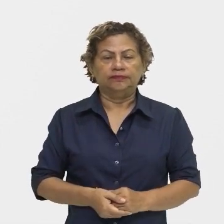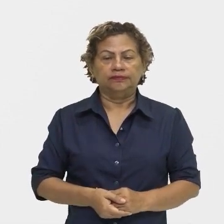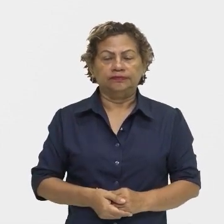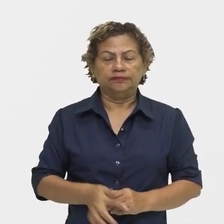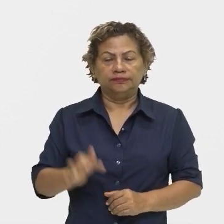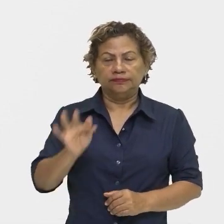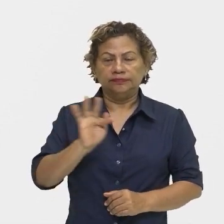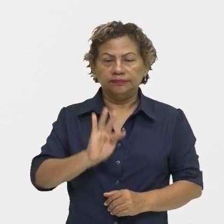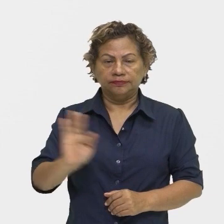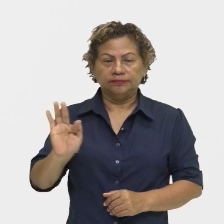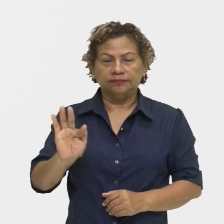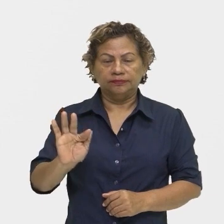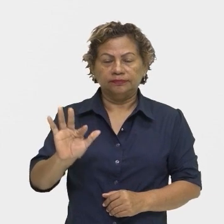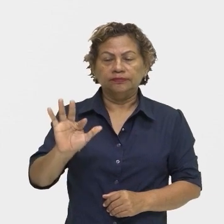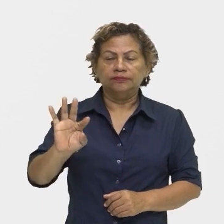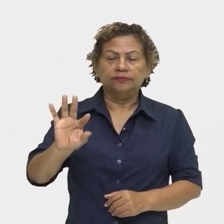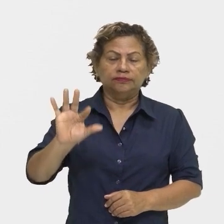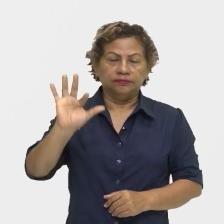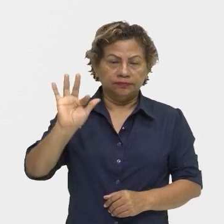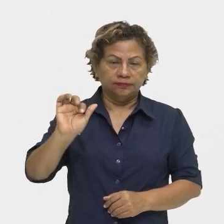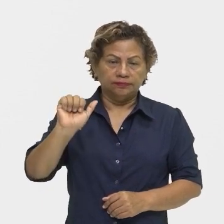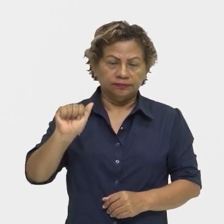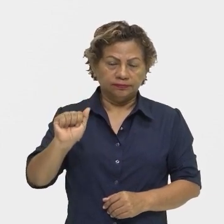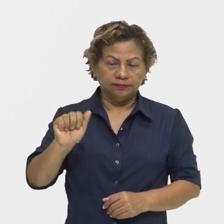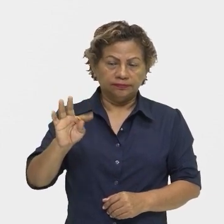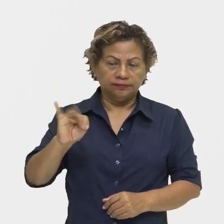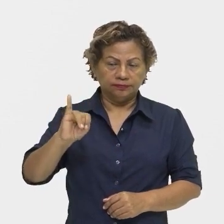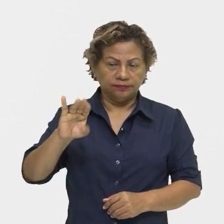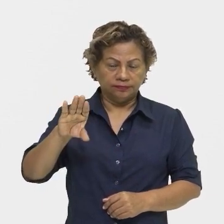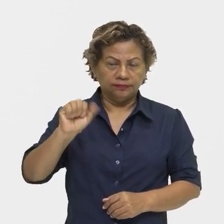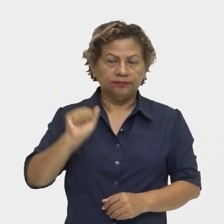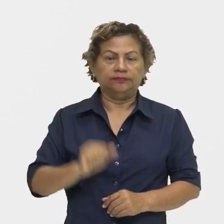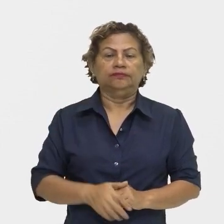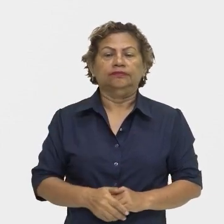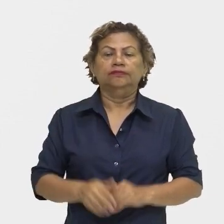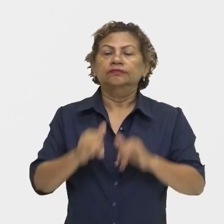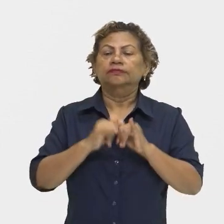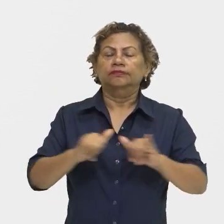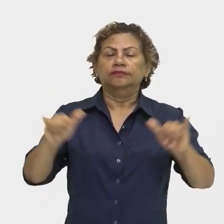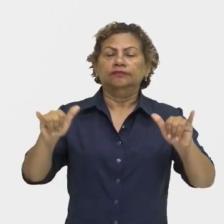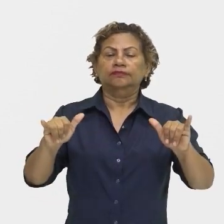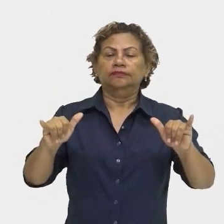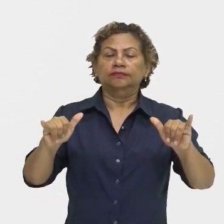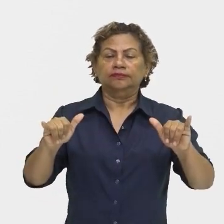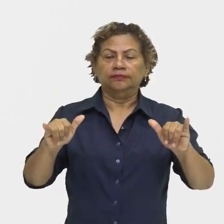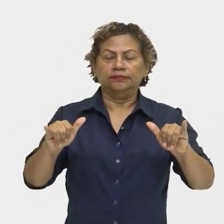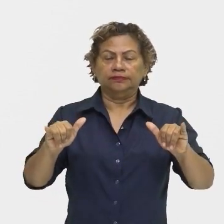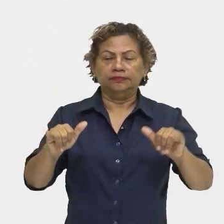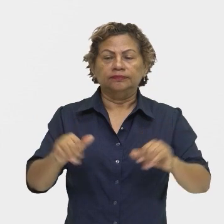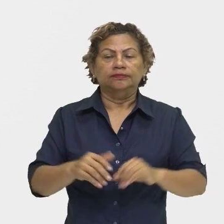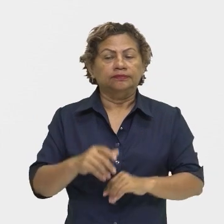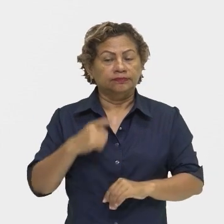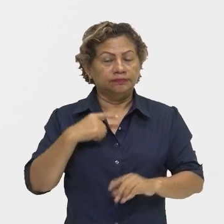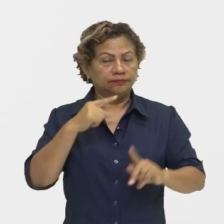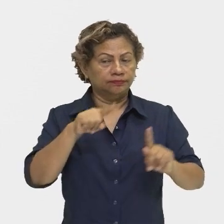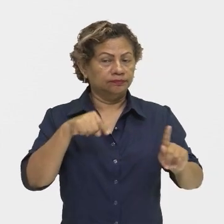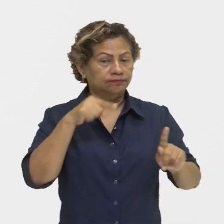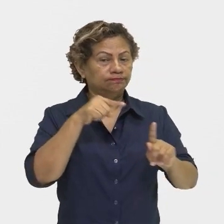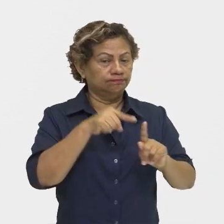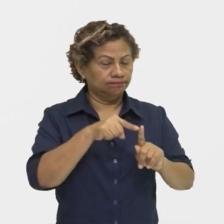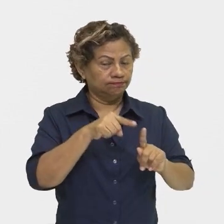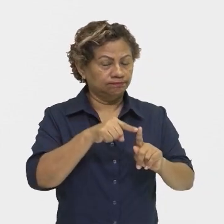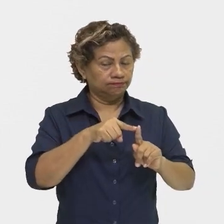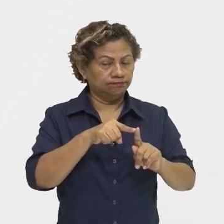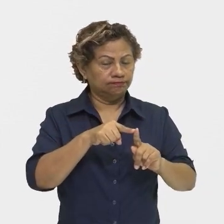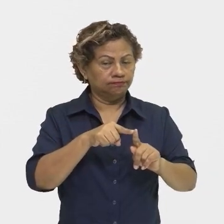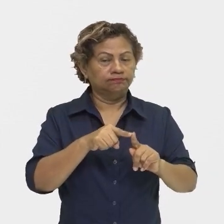está com foco no canal, o canal de comunicação. Que é justamente para estabelecer ou interromper a comunicação.